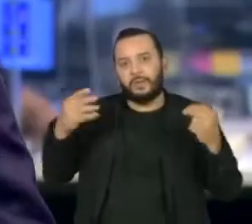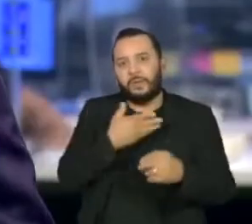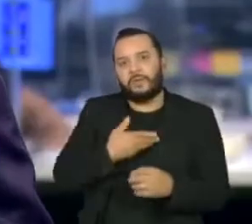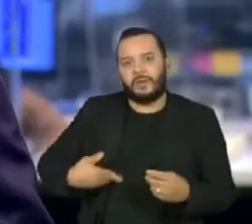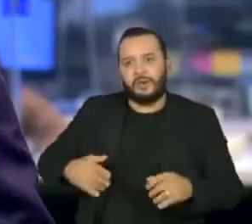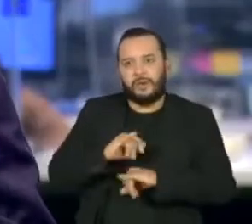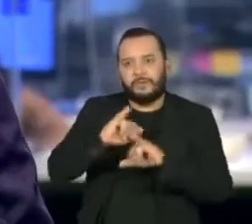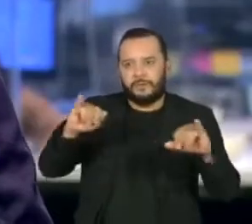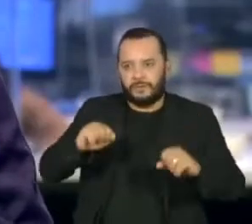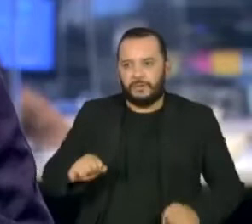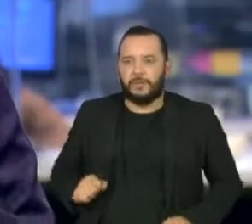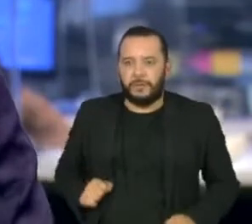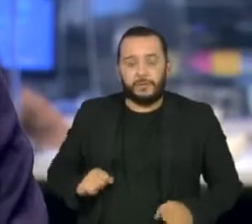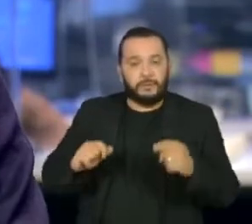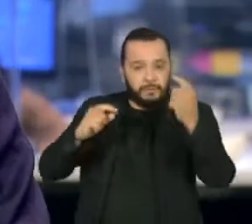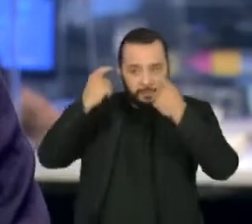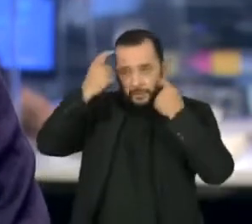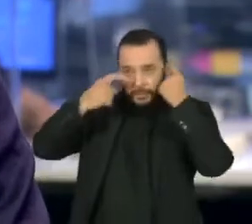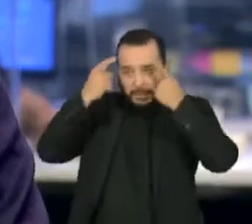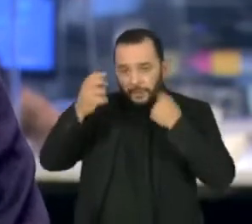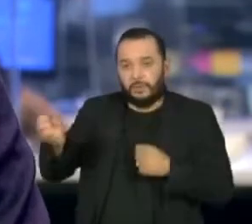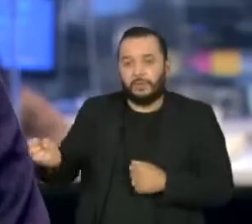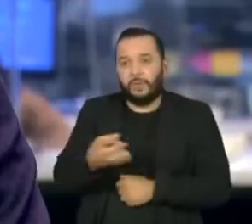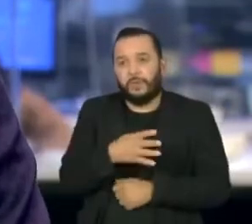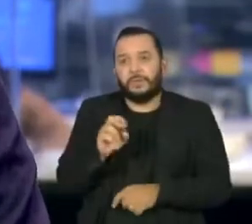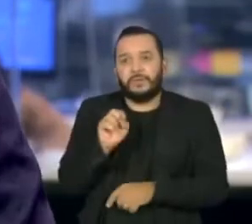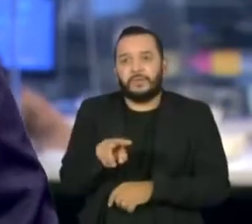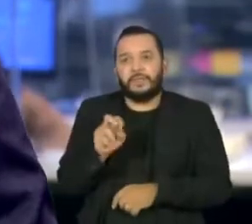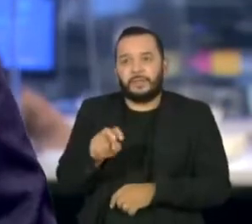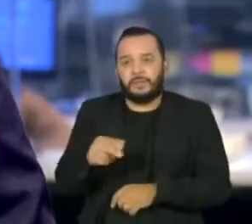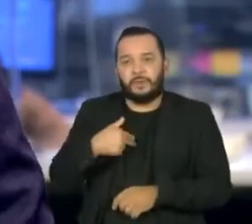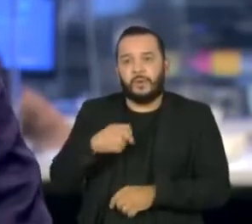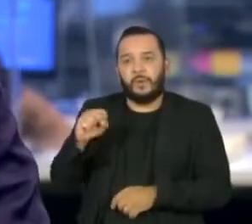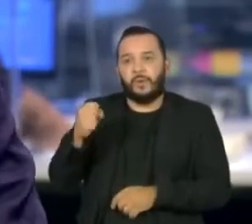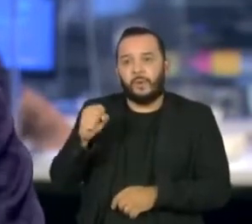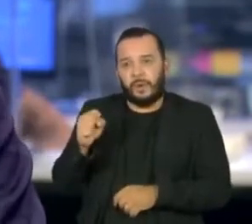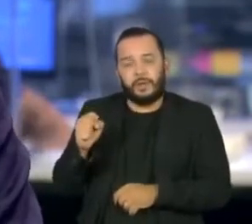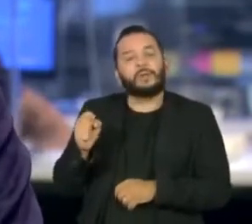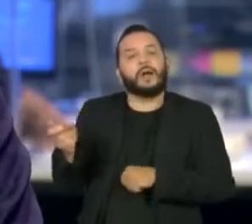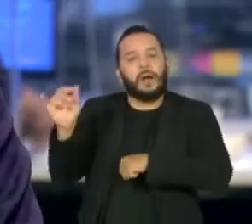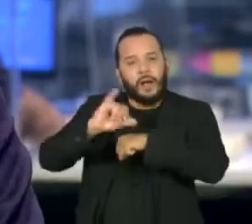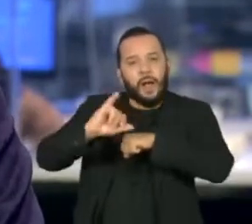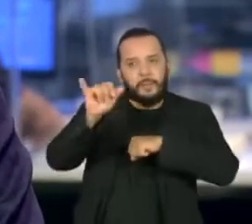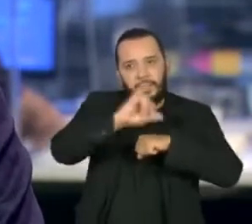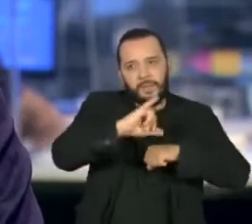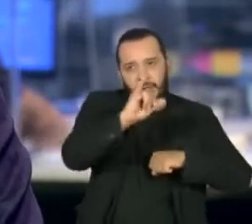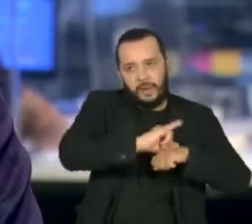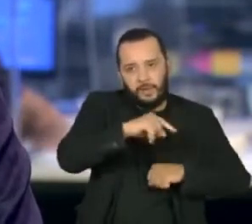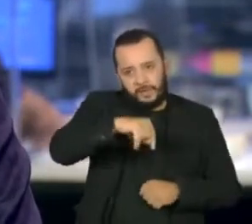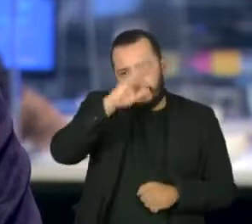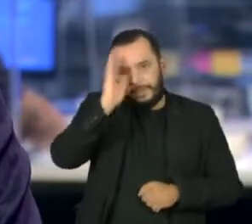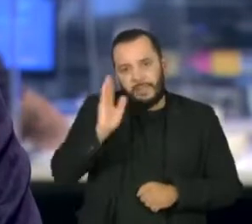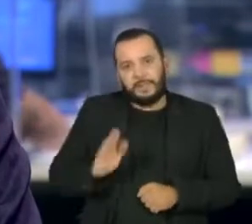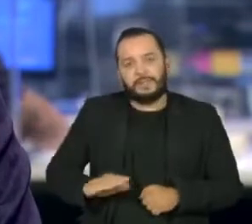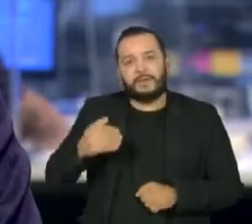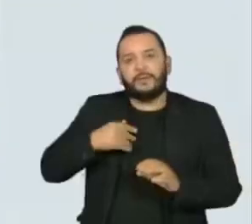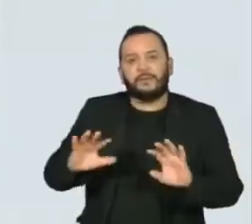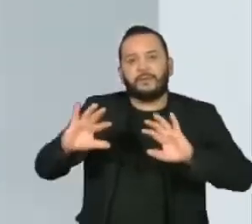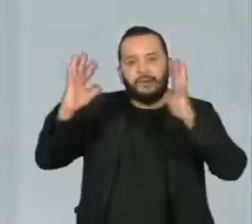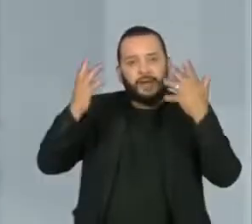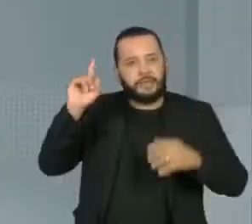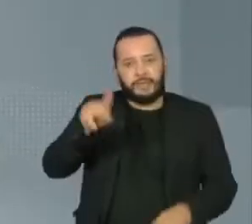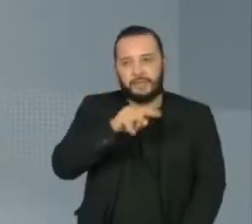Por conta da preocupação com a nova variante, oito capitais do Brasil já cancelaram as festas de final de ano.